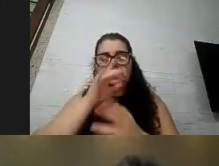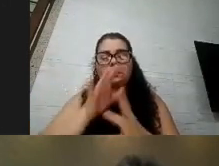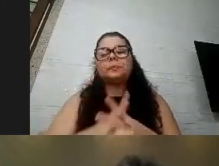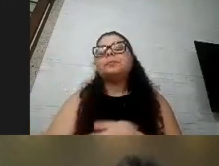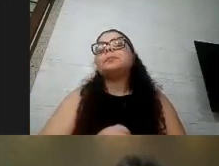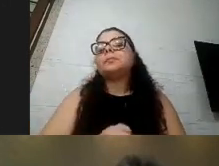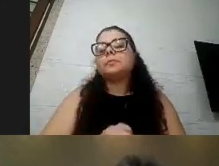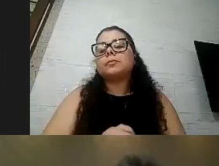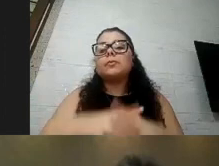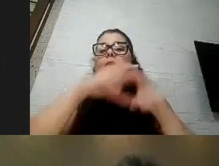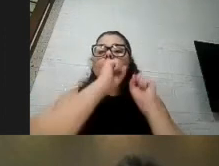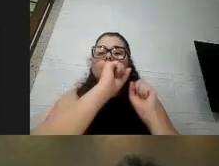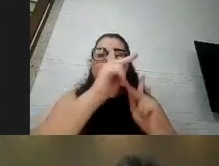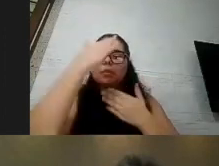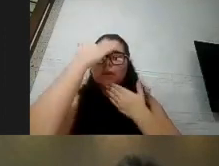ok obrigado